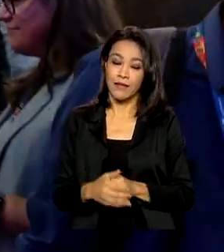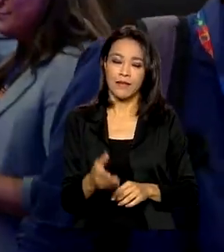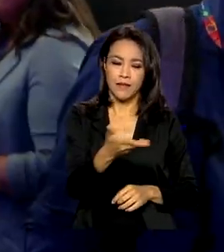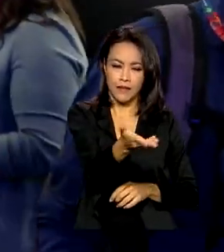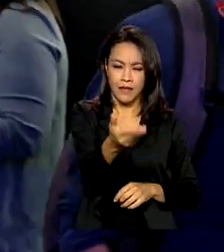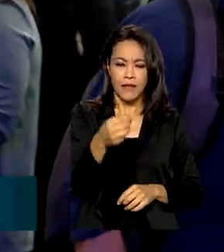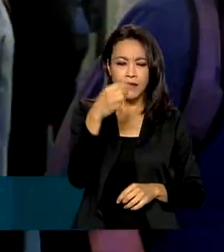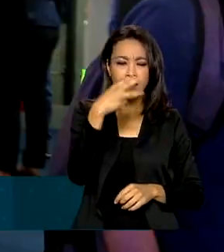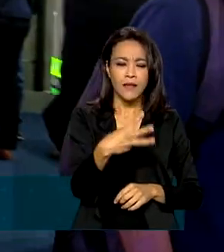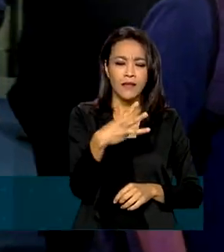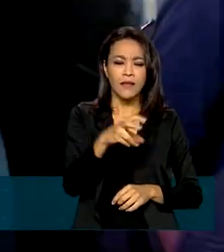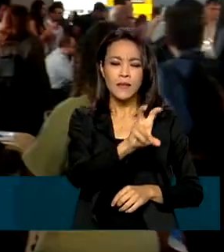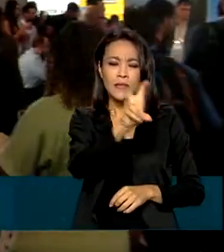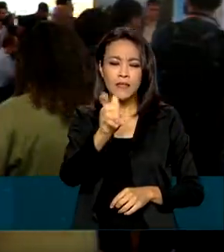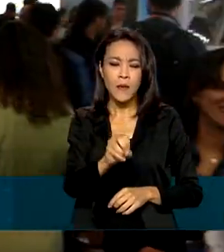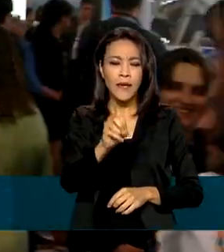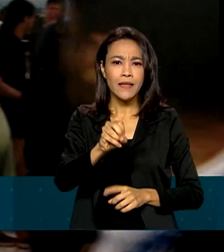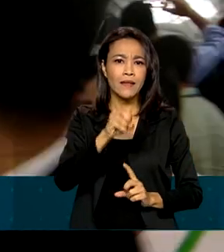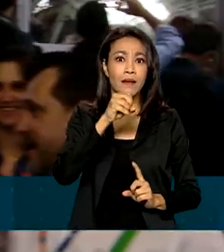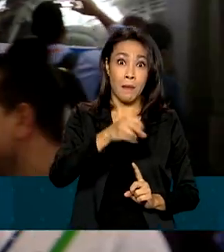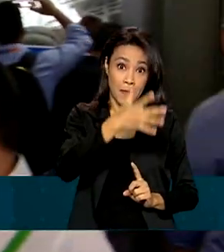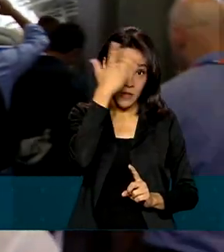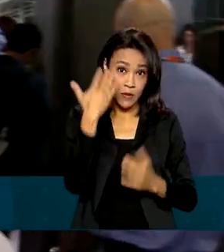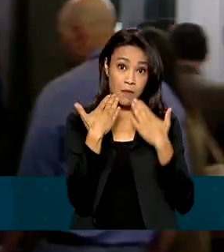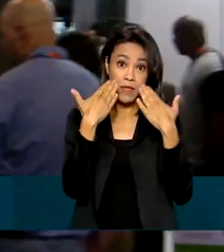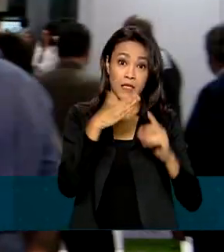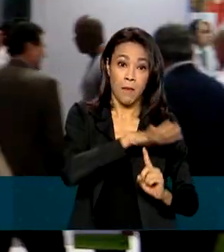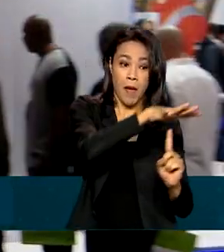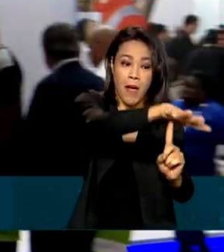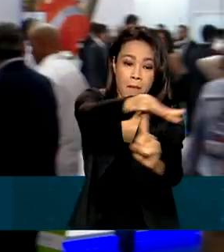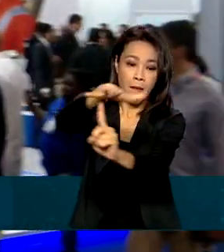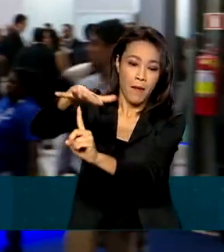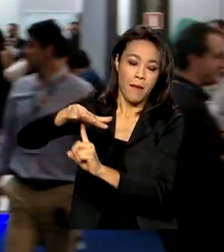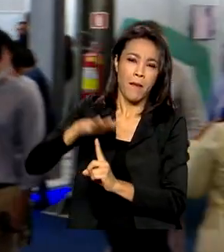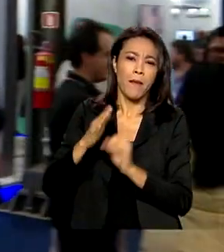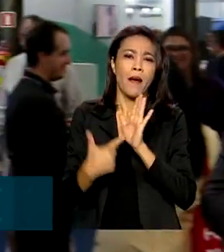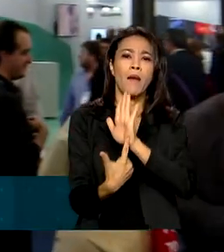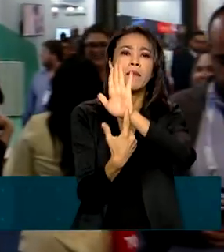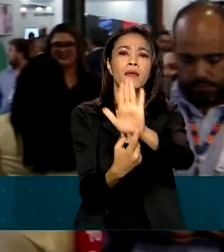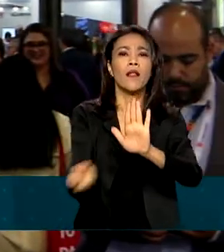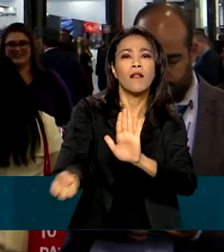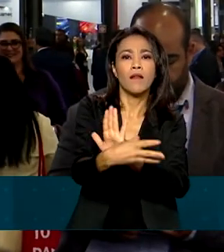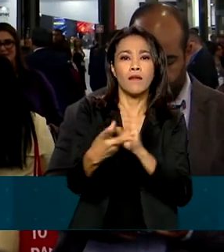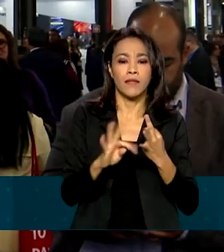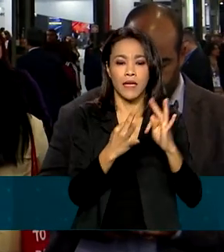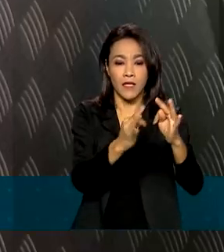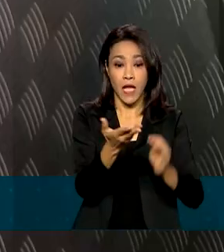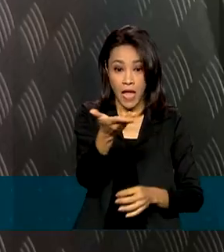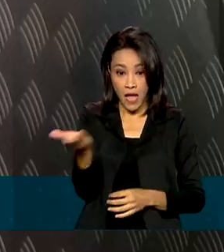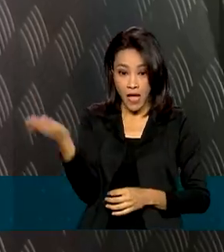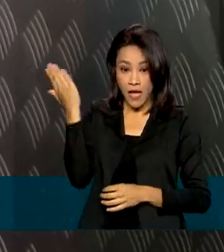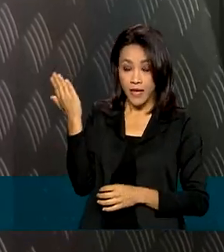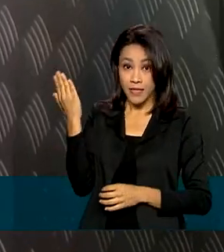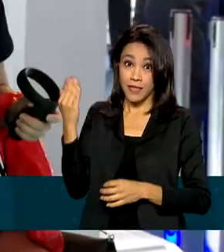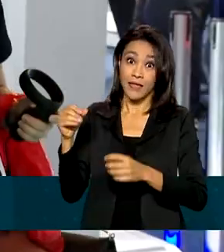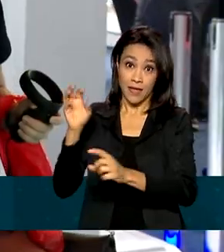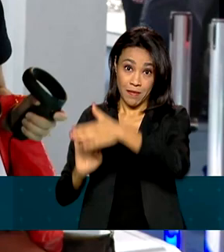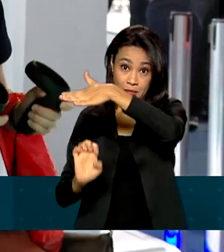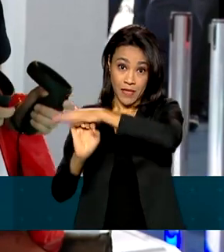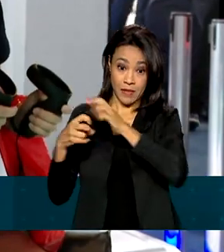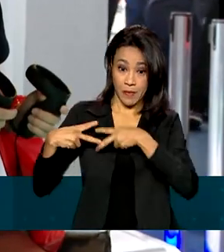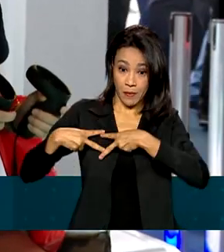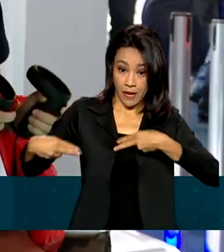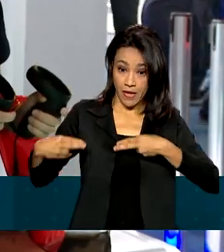350 expositores participam da feira e apresentam novas tecnologias. No estande da Petrobras, os visitantes